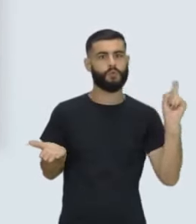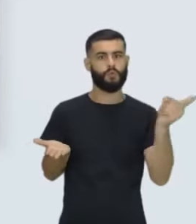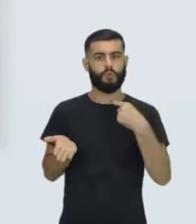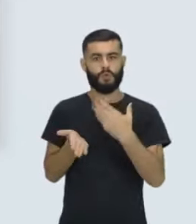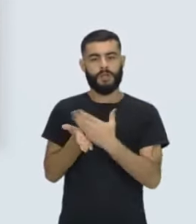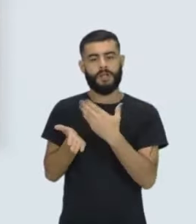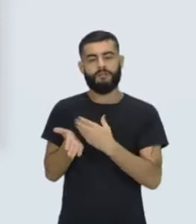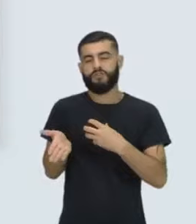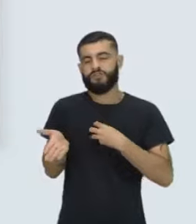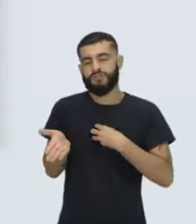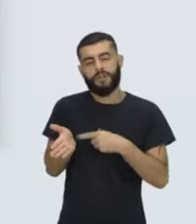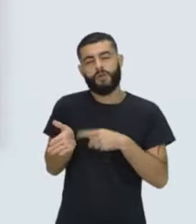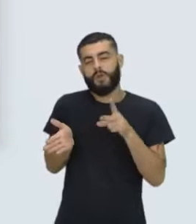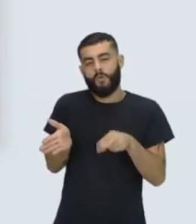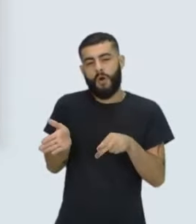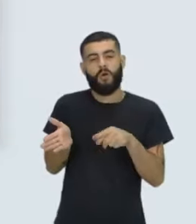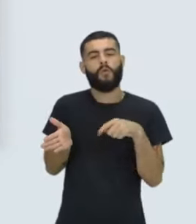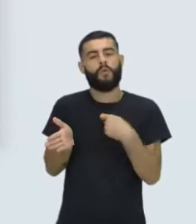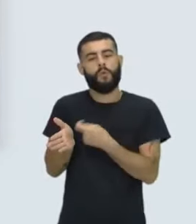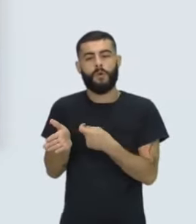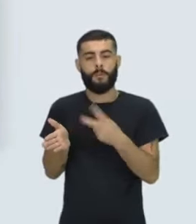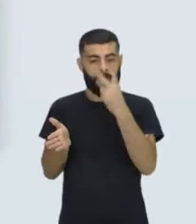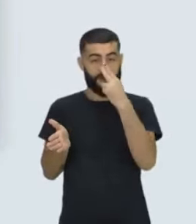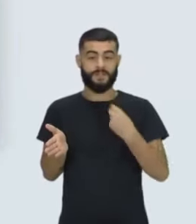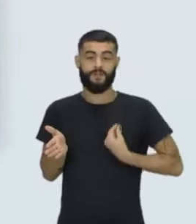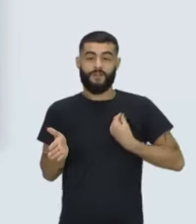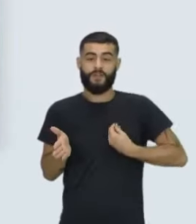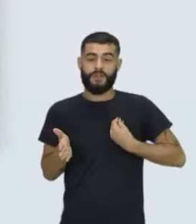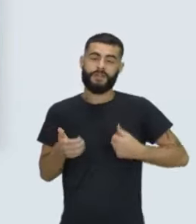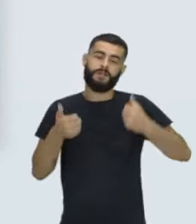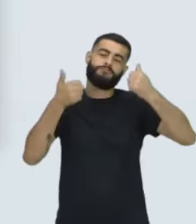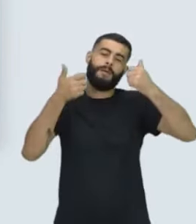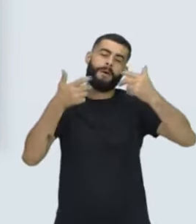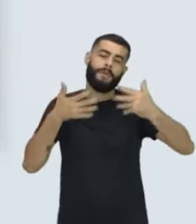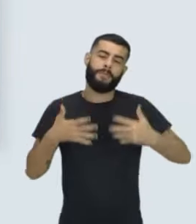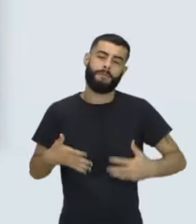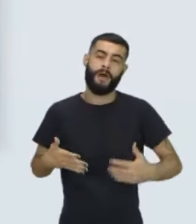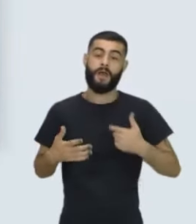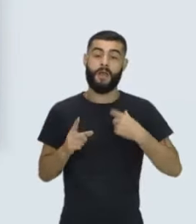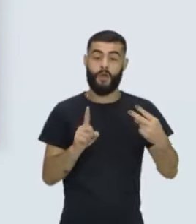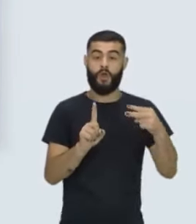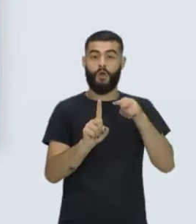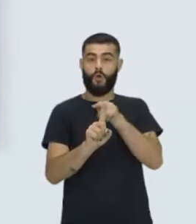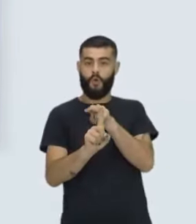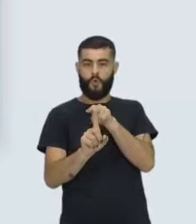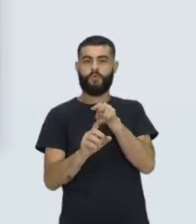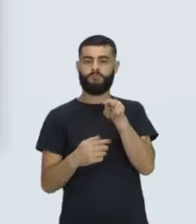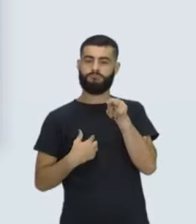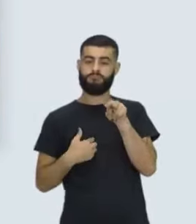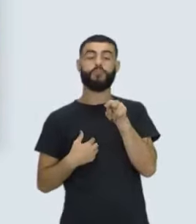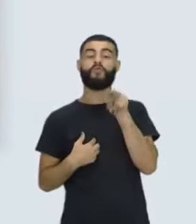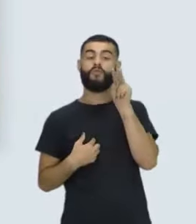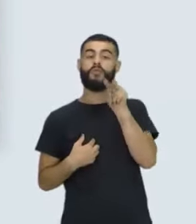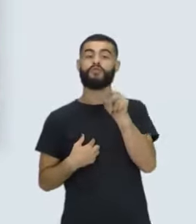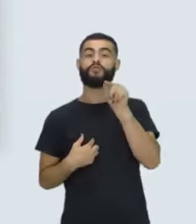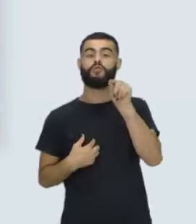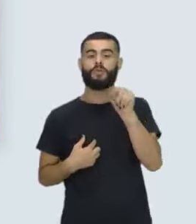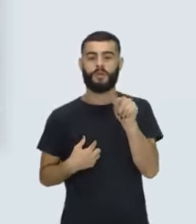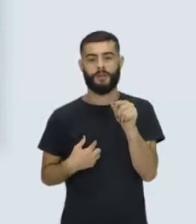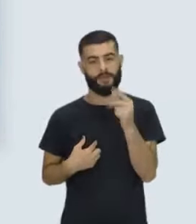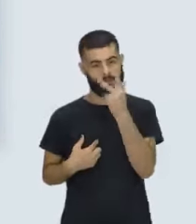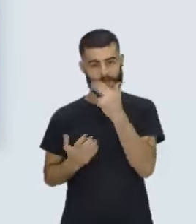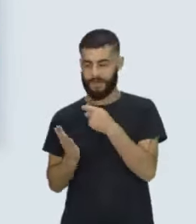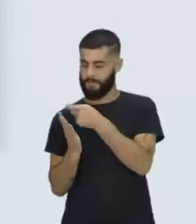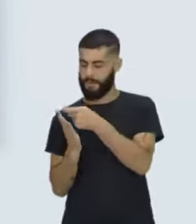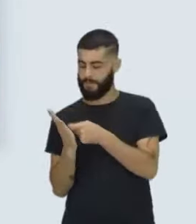tom, né? Estou contando minha vida, do meu ponto de vista. Tem essa interface entre coloquial e o quase formal, é o que